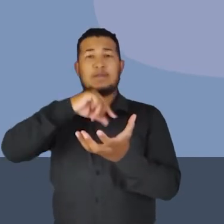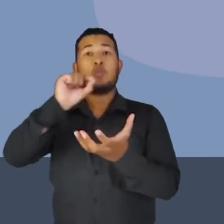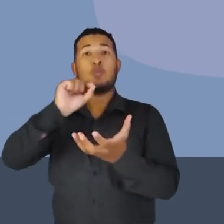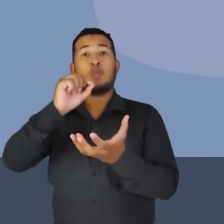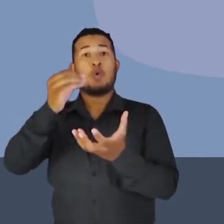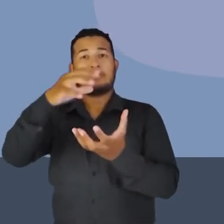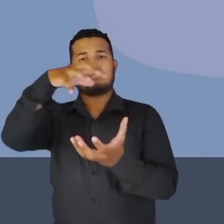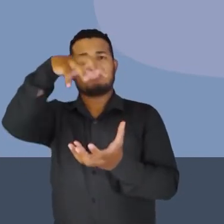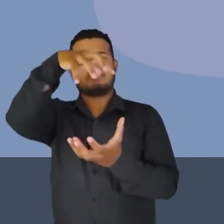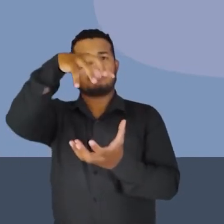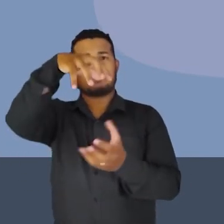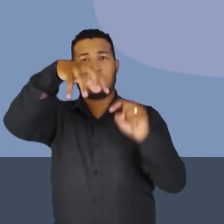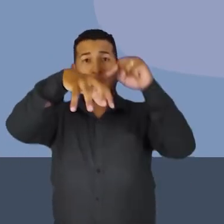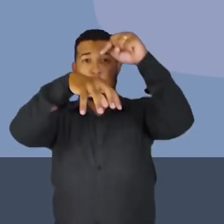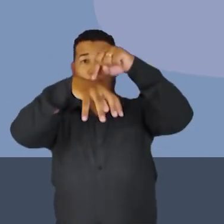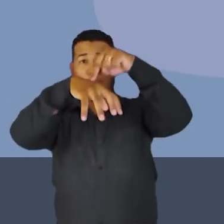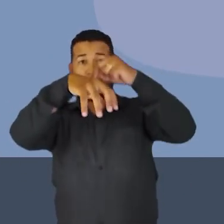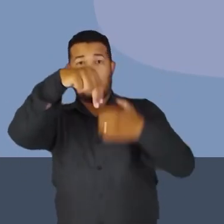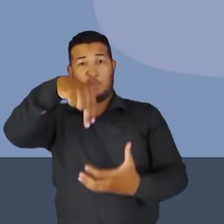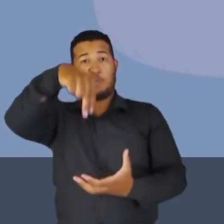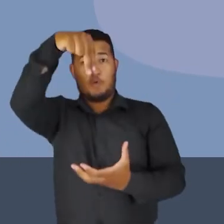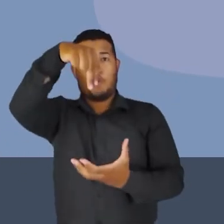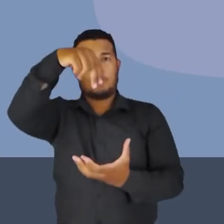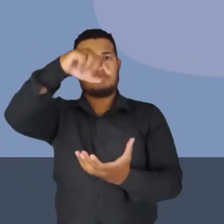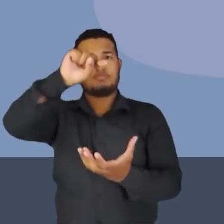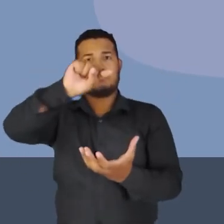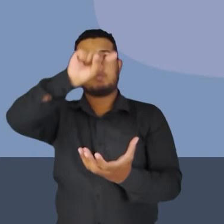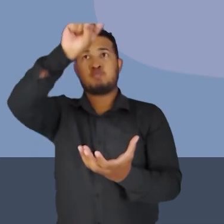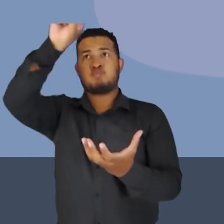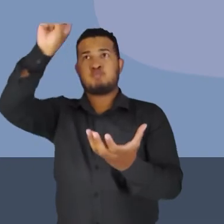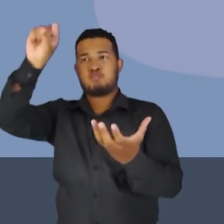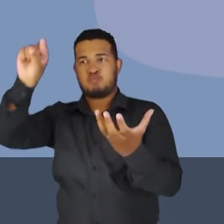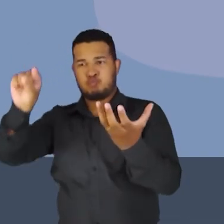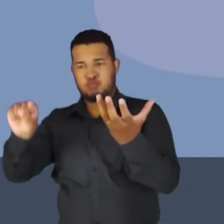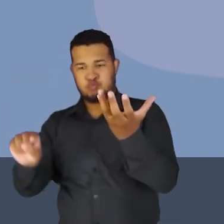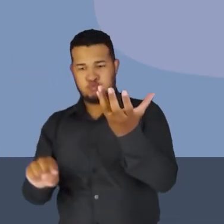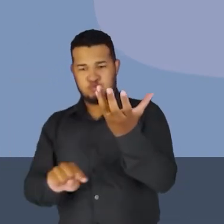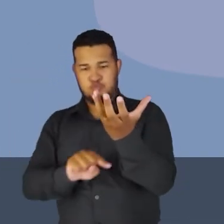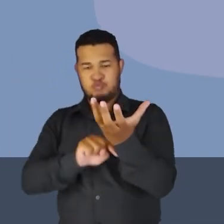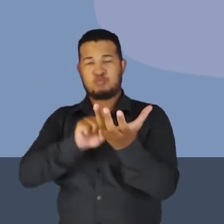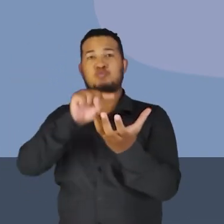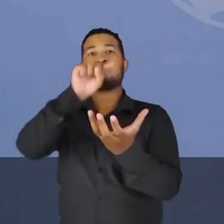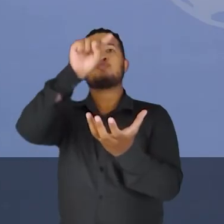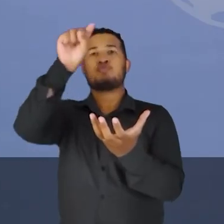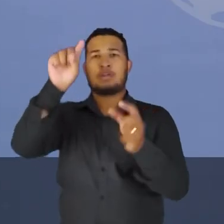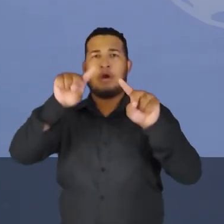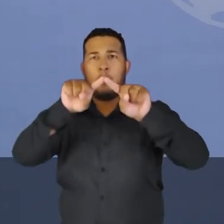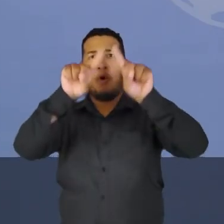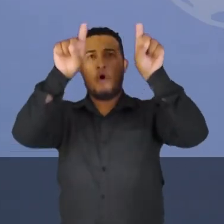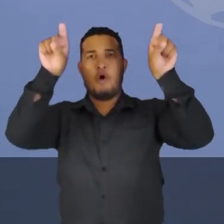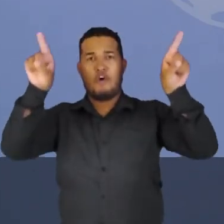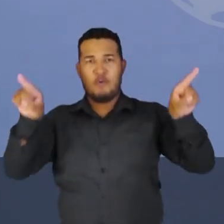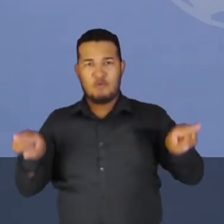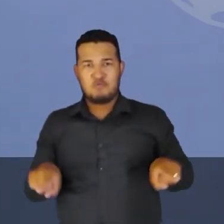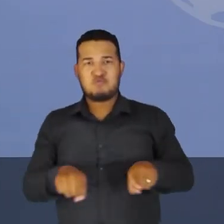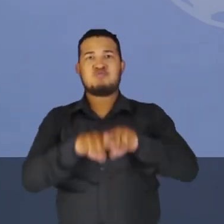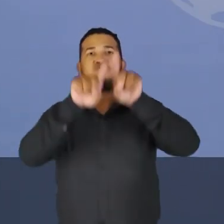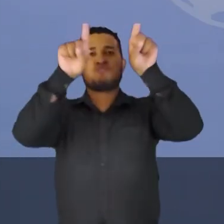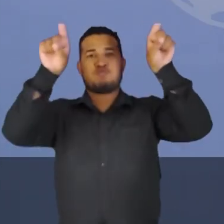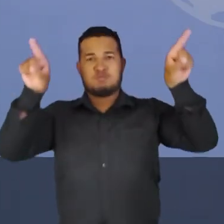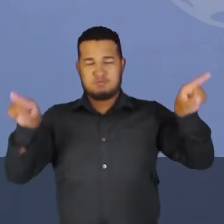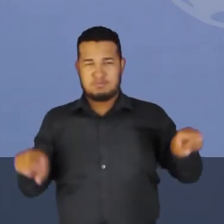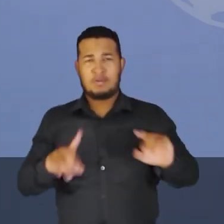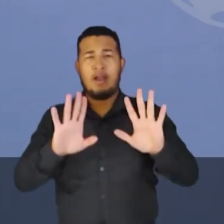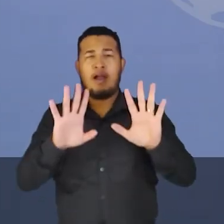norte deste grande ímã, então nós estamos... Volta comigo, por favor. Não